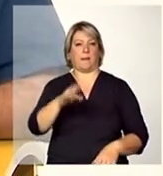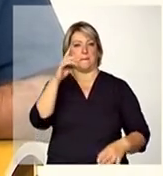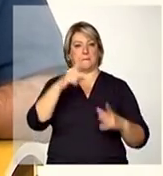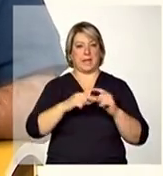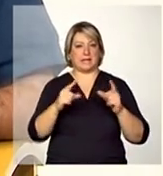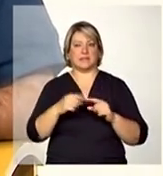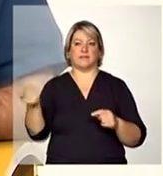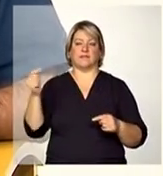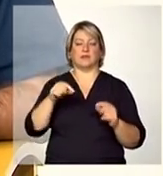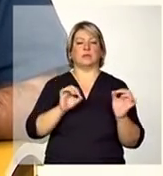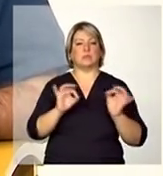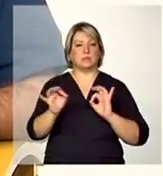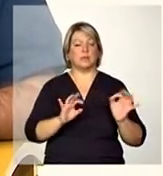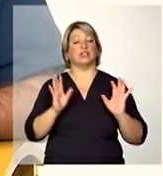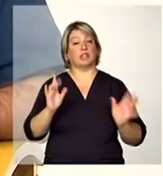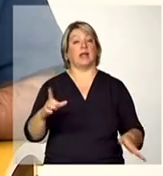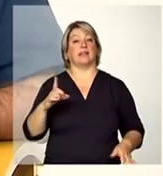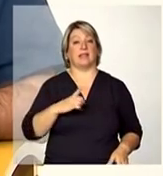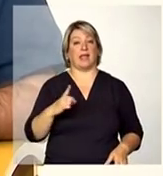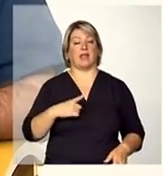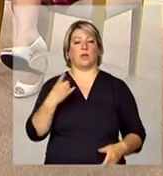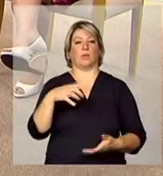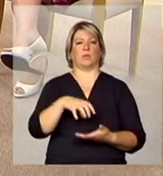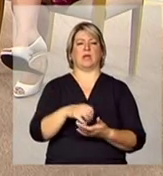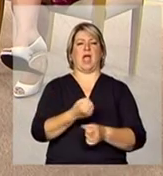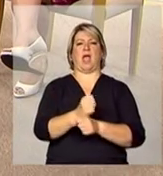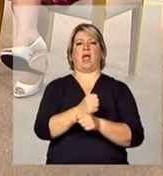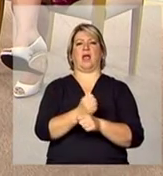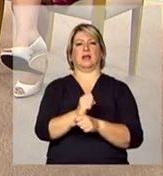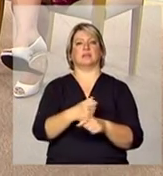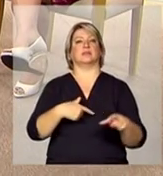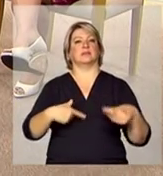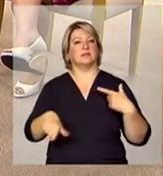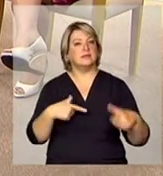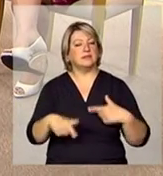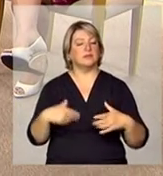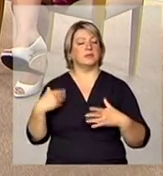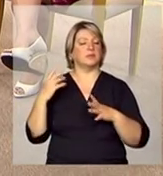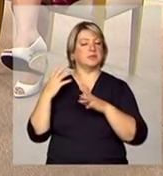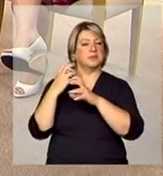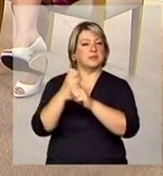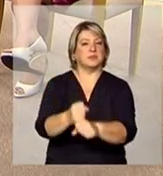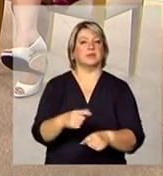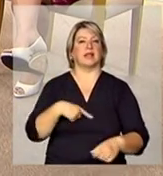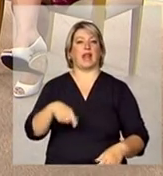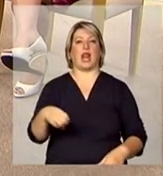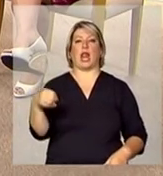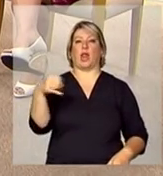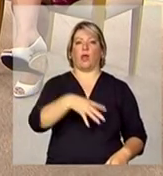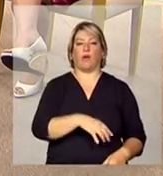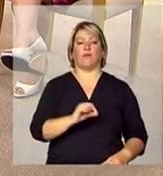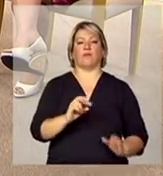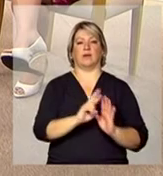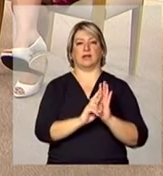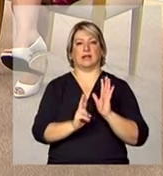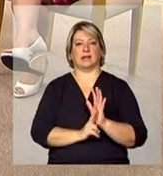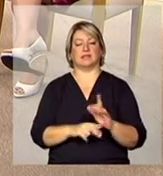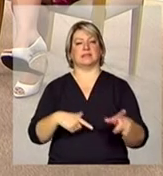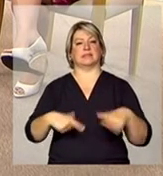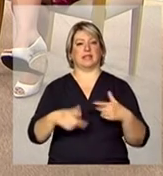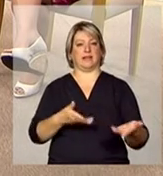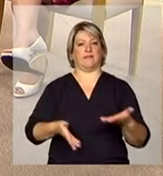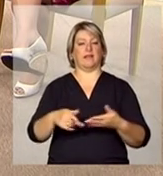tem também um movimento assim de anos de construção desse novo padrão de serviço né eles